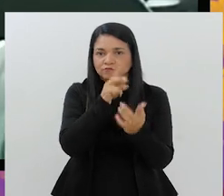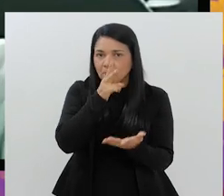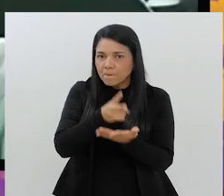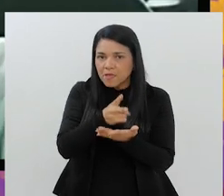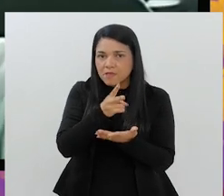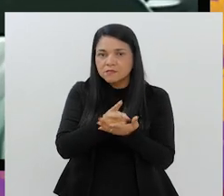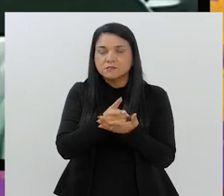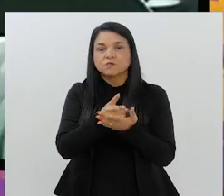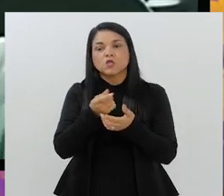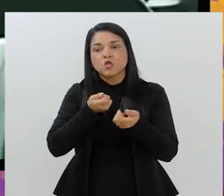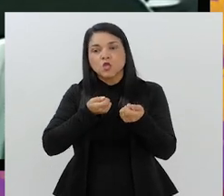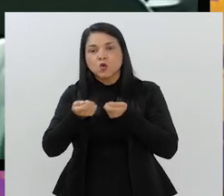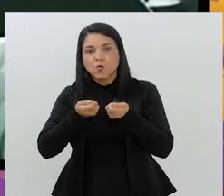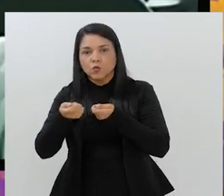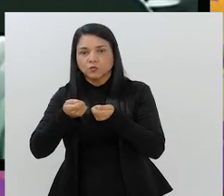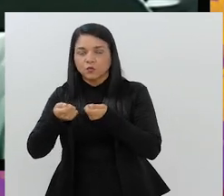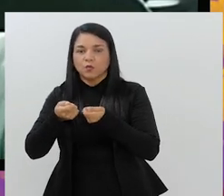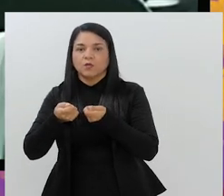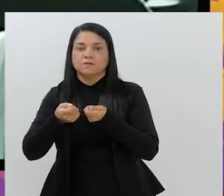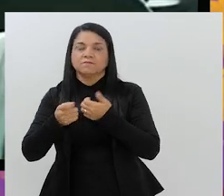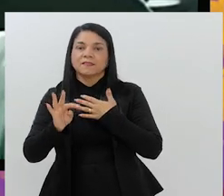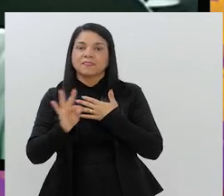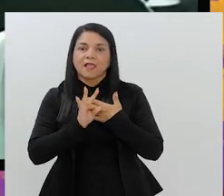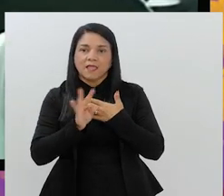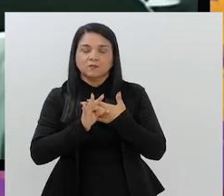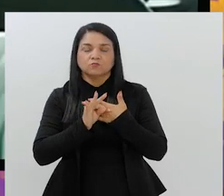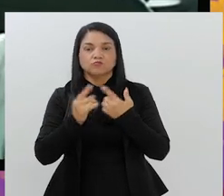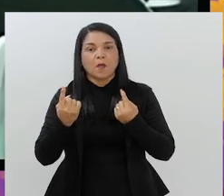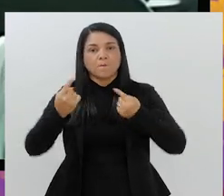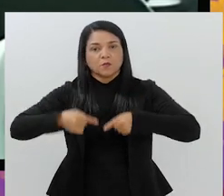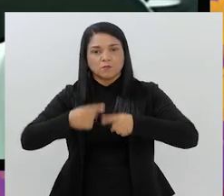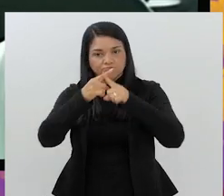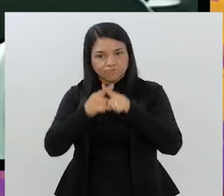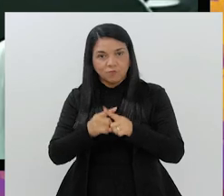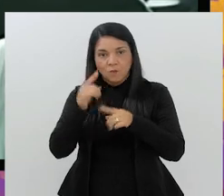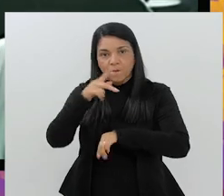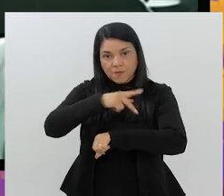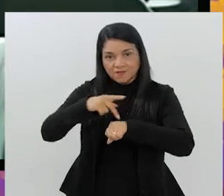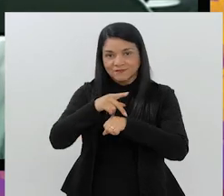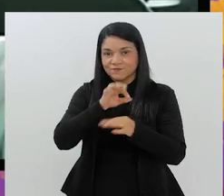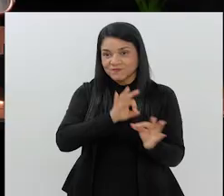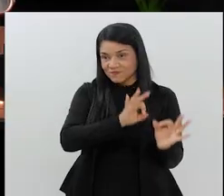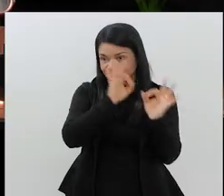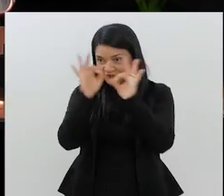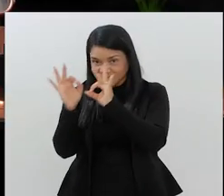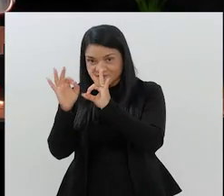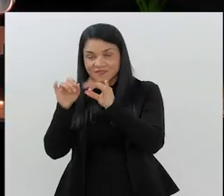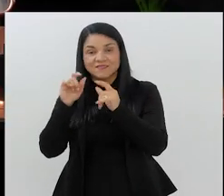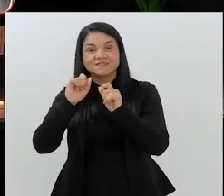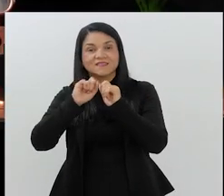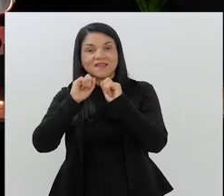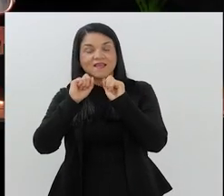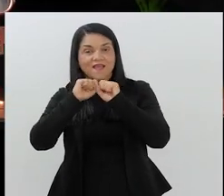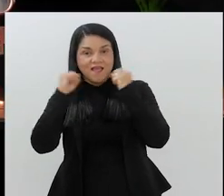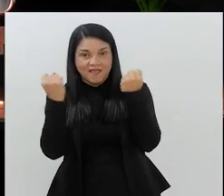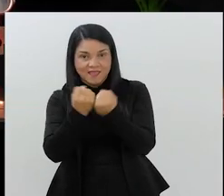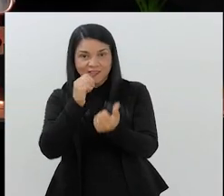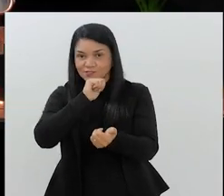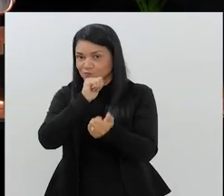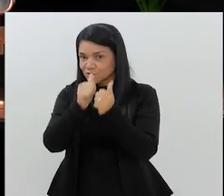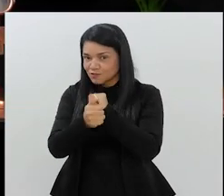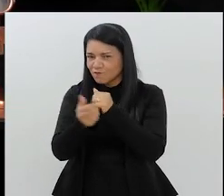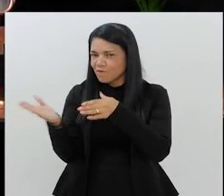romando ao mesmo objetivo, assumisse o controle técnico dos campeonatos no país. Com certeza. Rafael Marques e